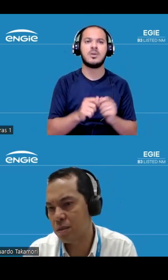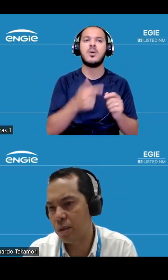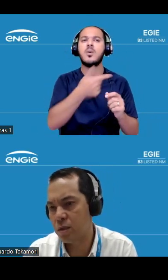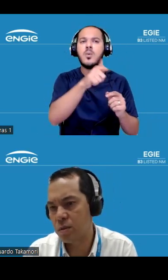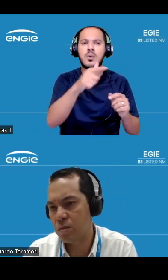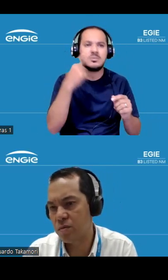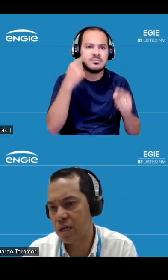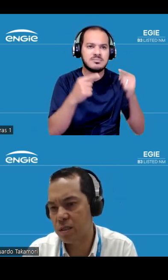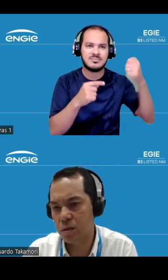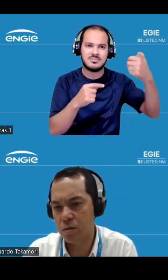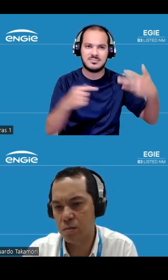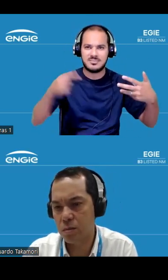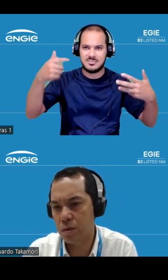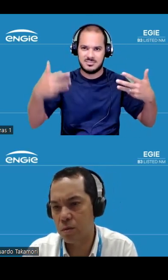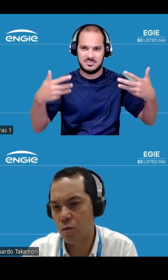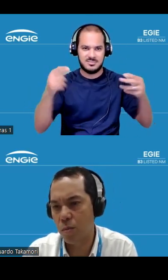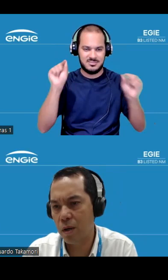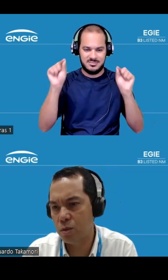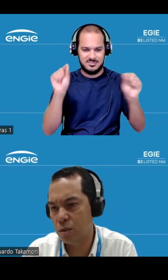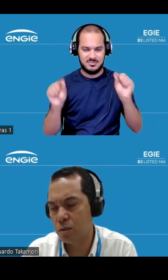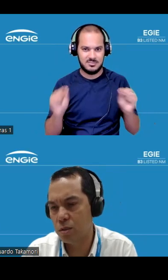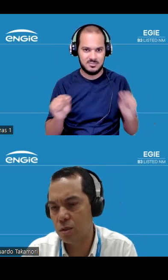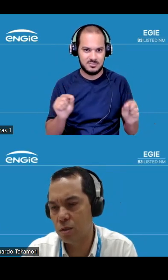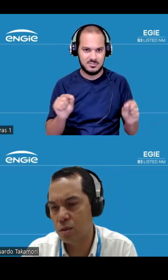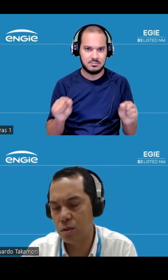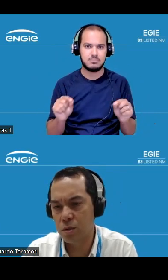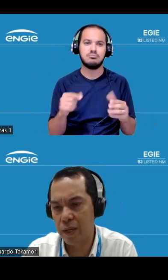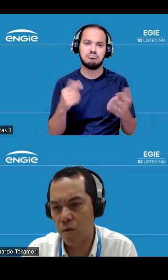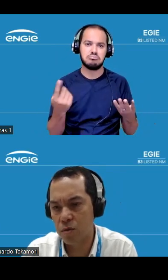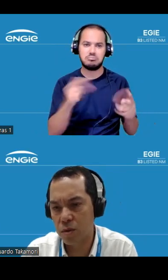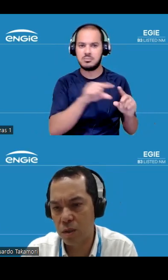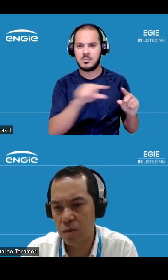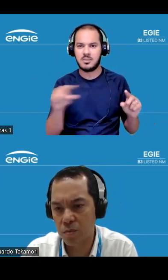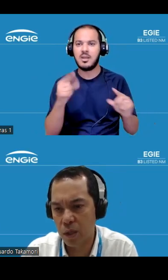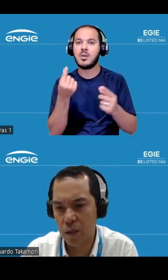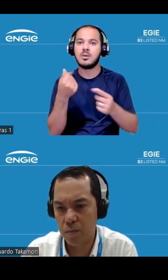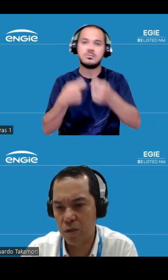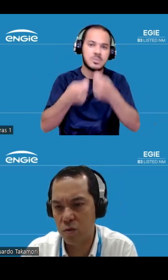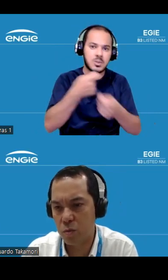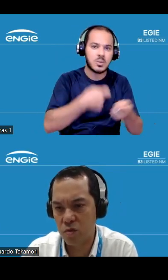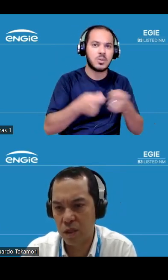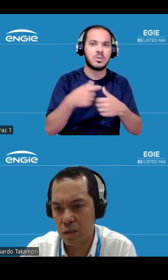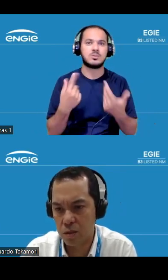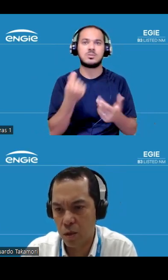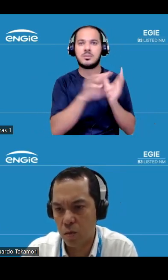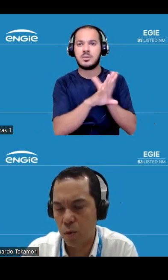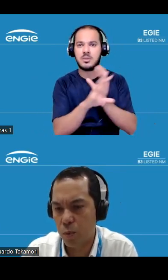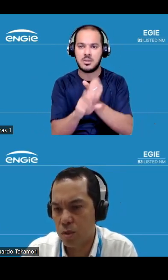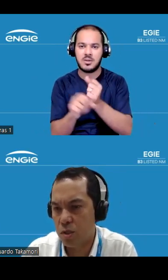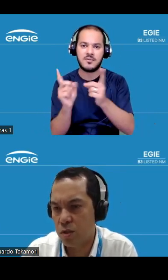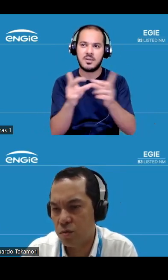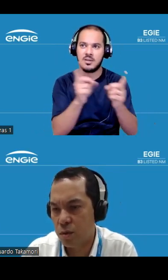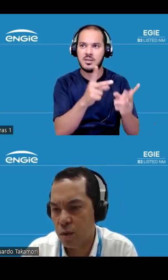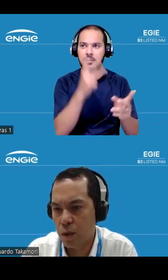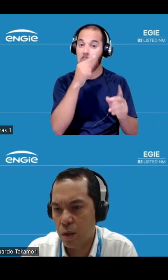aqui basicamente uma variação normal de negócio aqui preço e volume de vendas um pouco